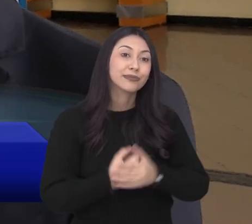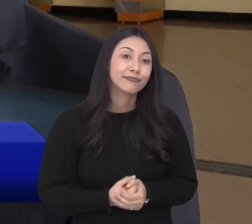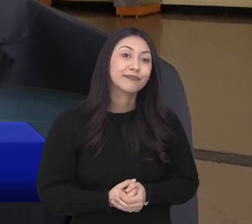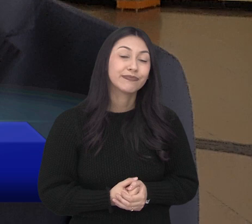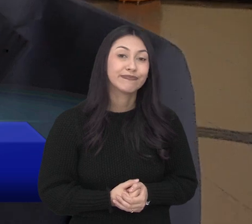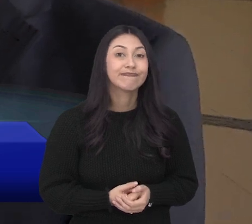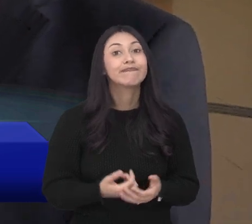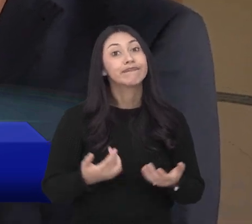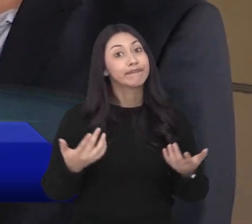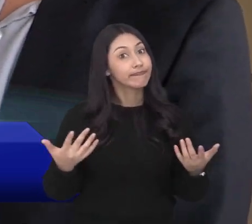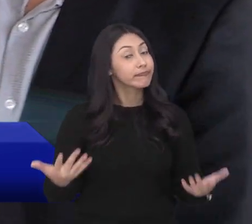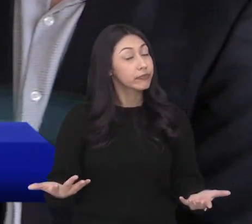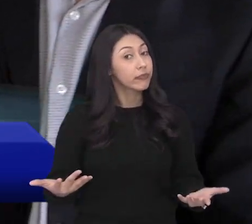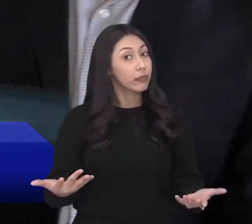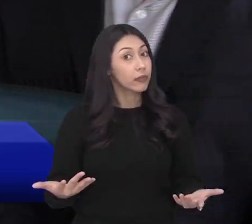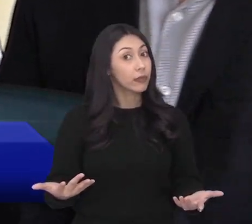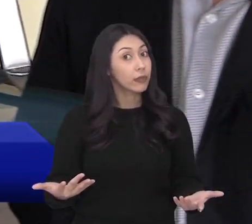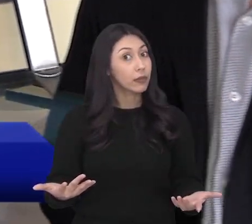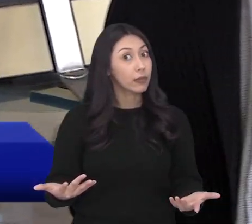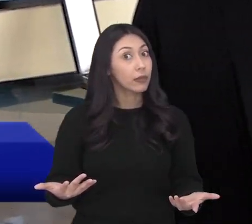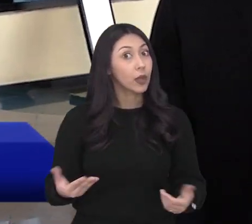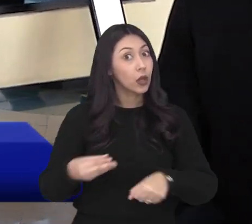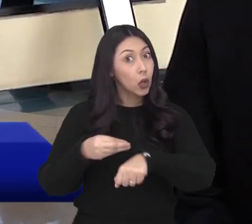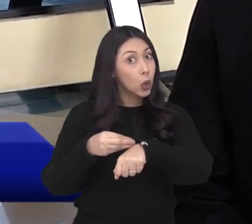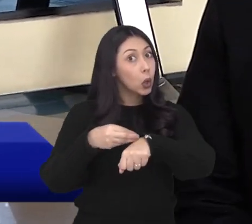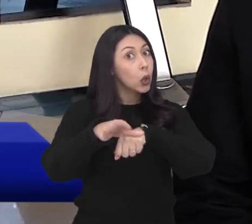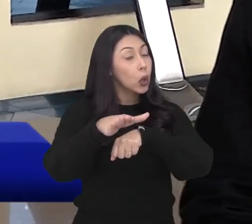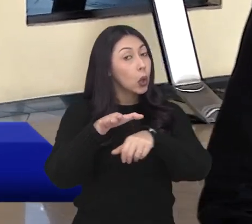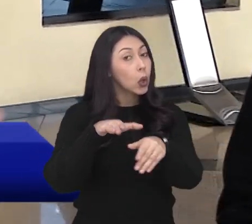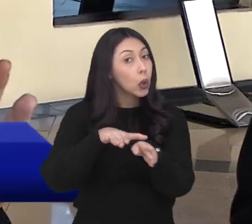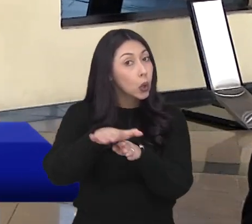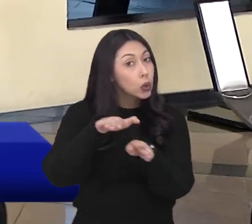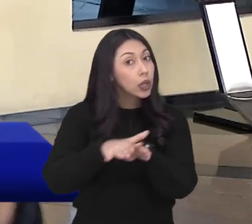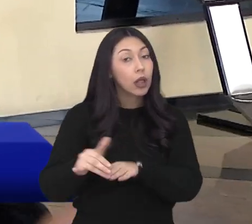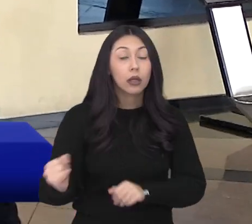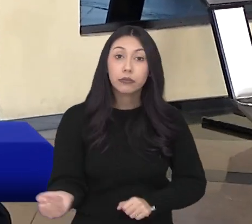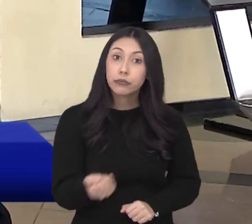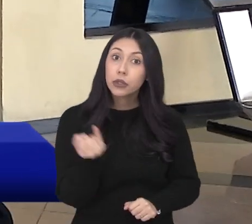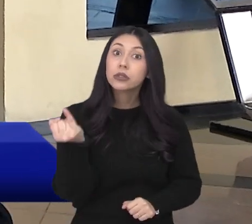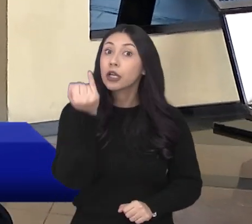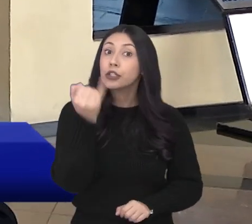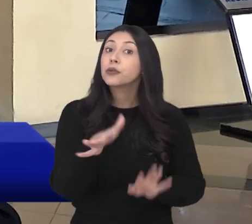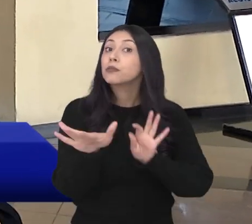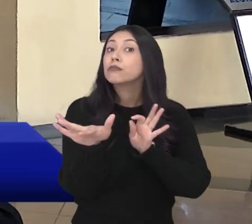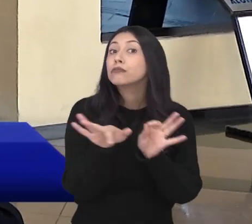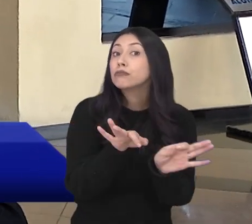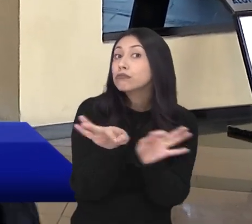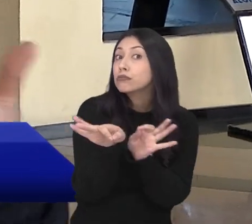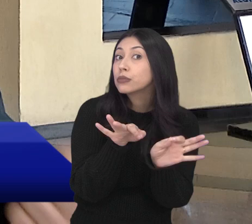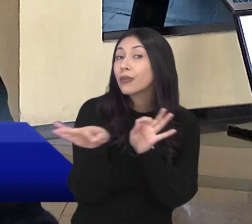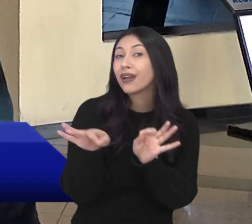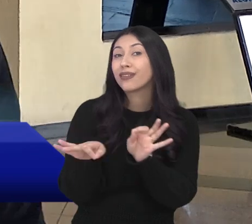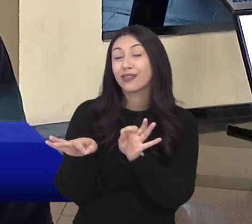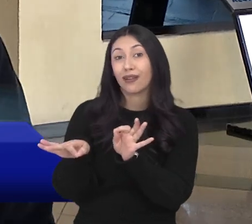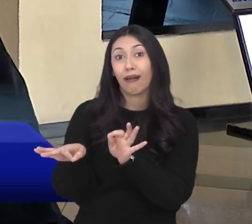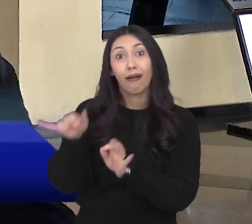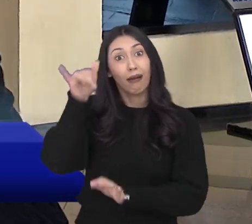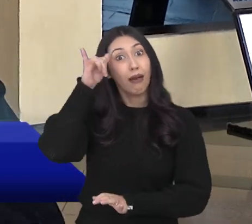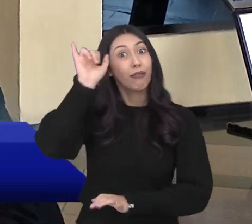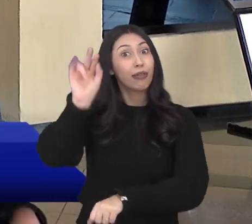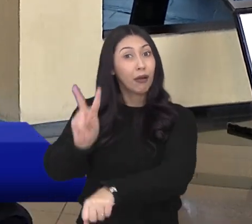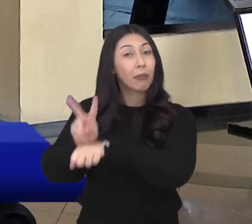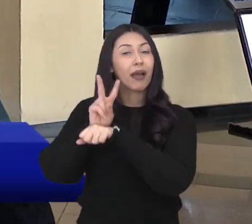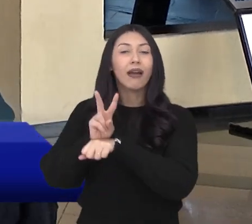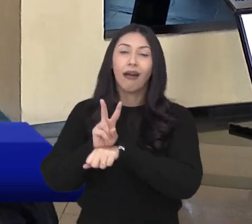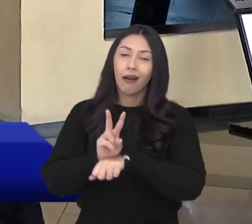muito obrigado. Eu que agradeço. Então, é isso, gente, olha só, as palavras importantes aí que o Valdir disse para a gente, né? Planejamento,